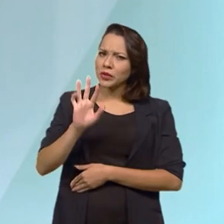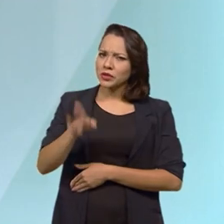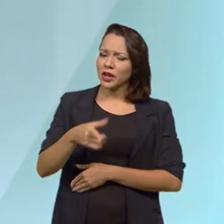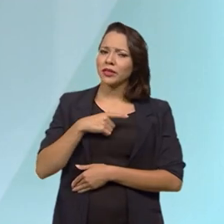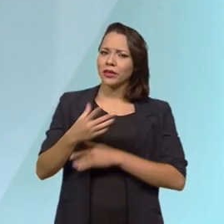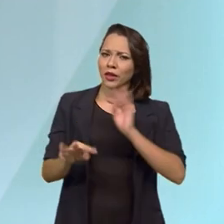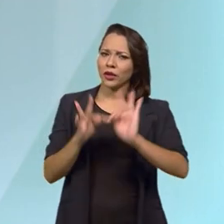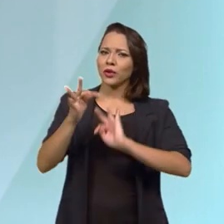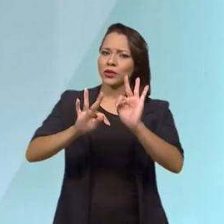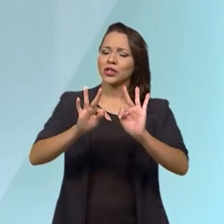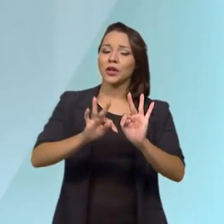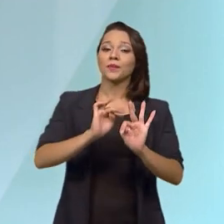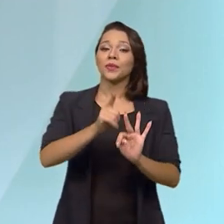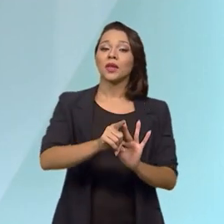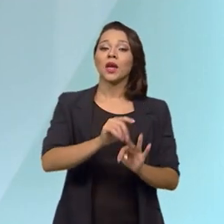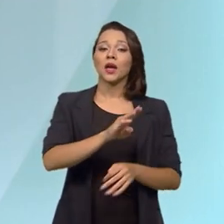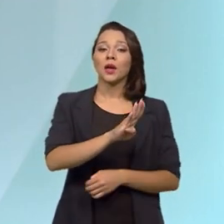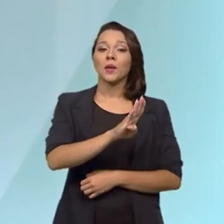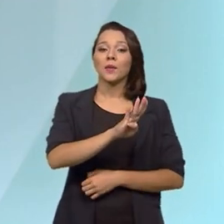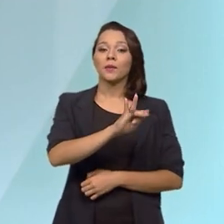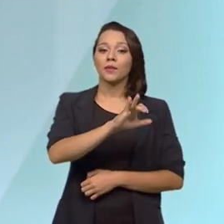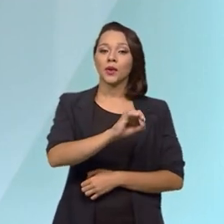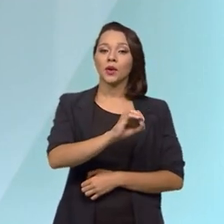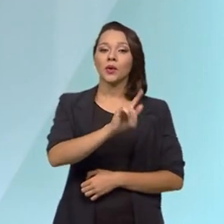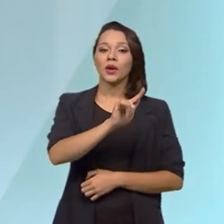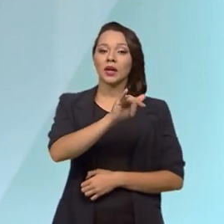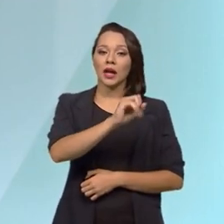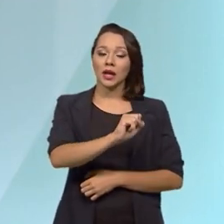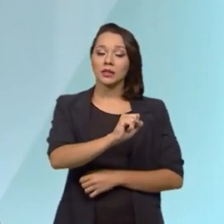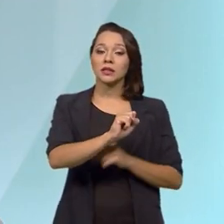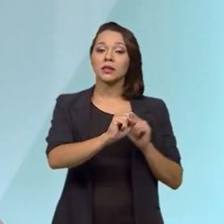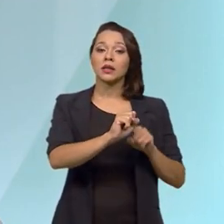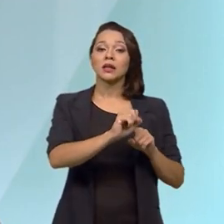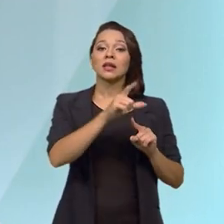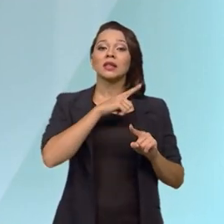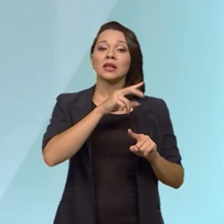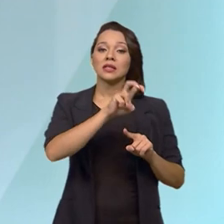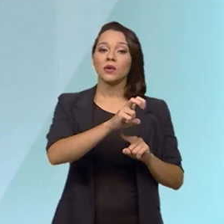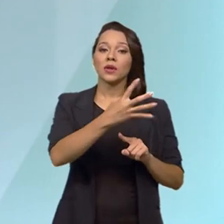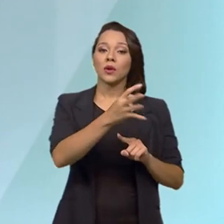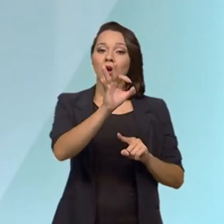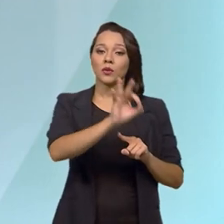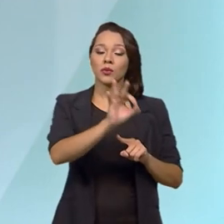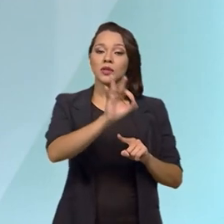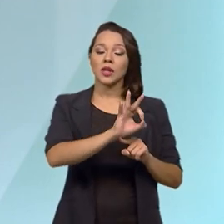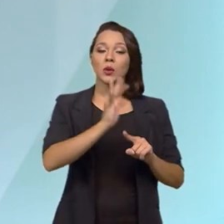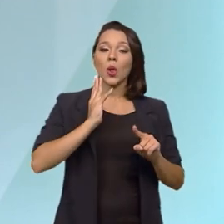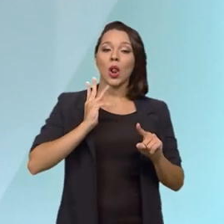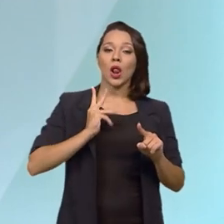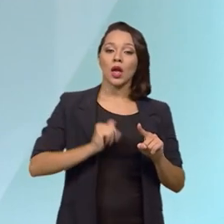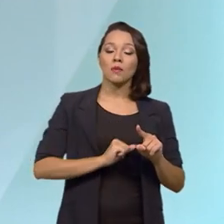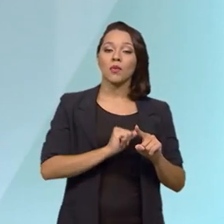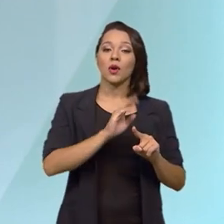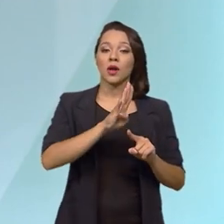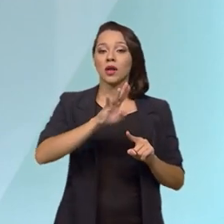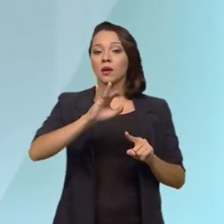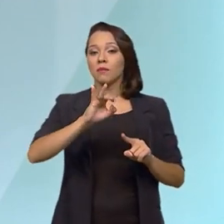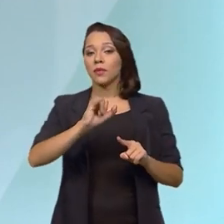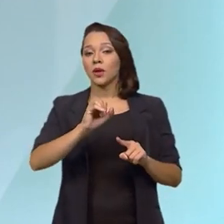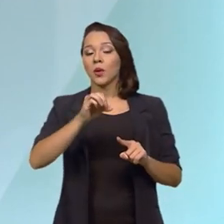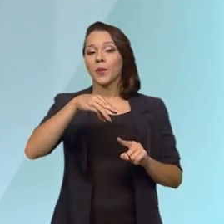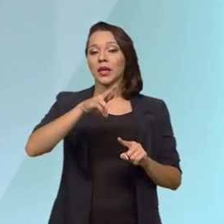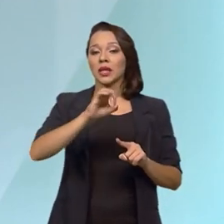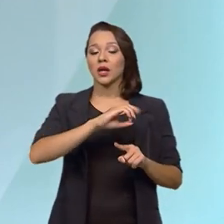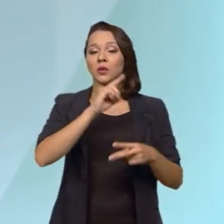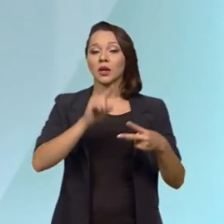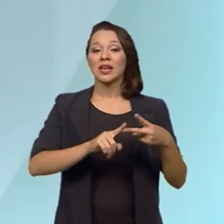é transformar o biogás, que é um gás que tem 54% de pureza, em um biometano, que é um